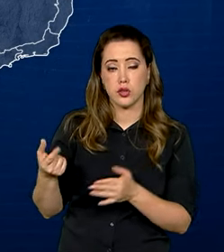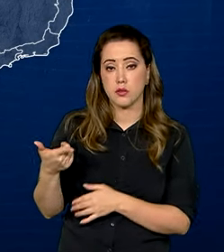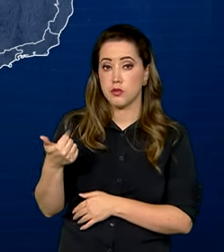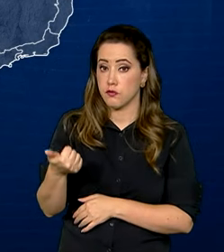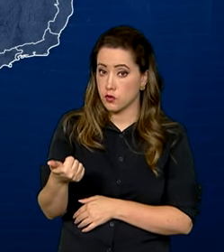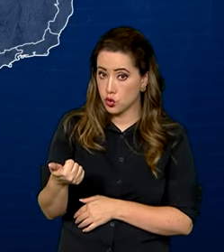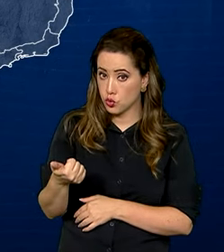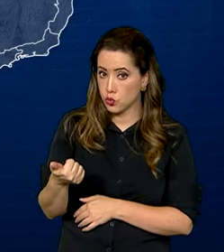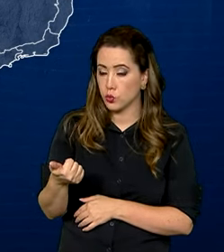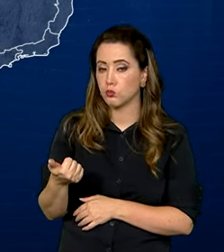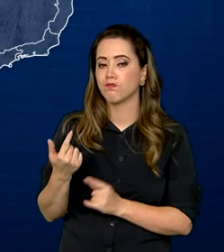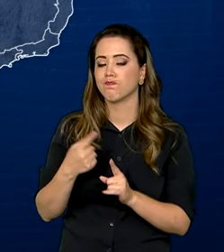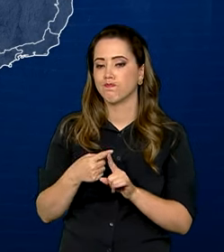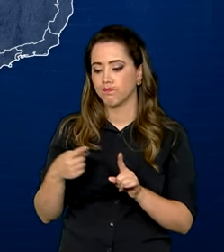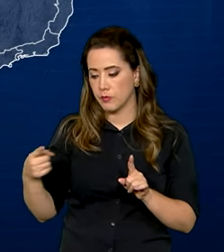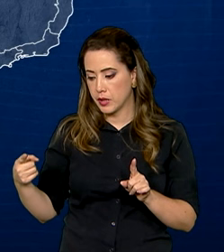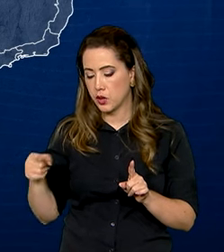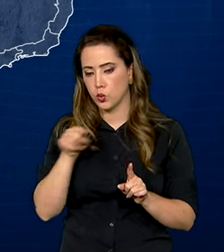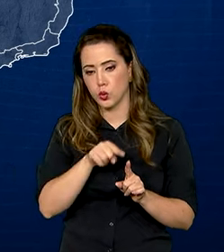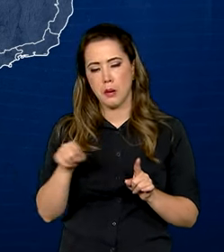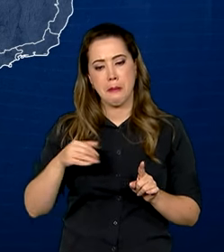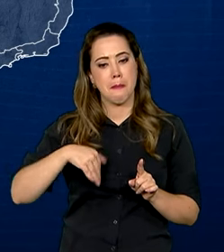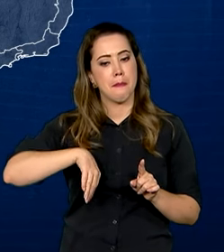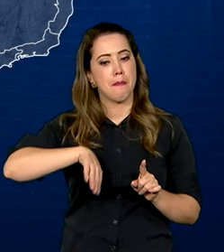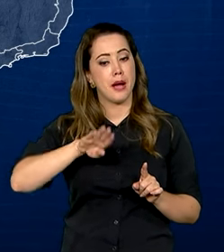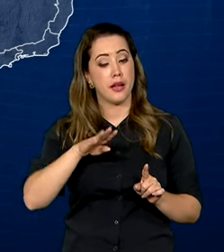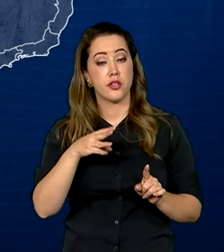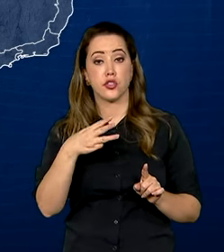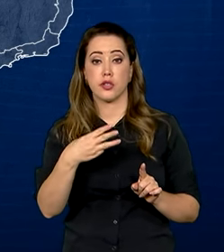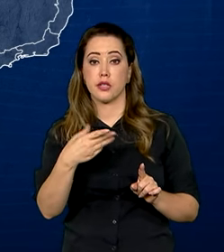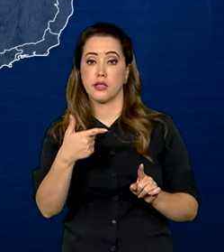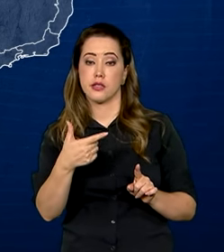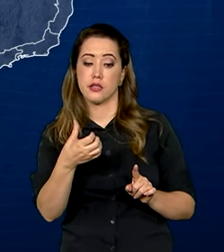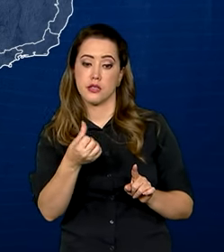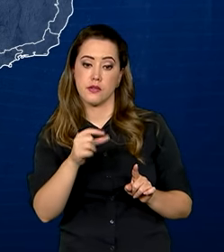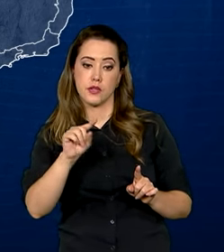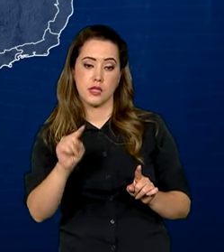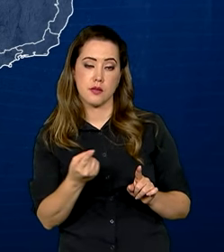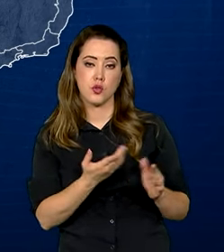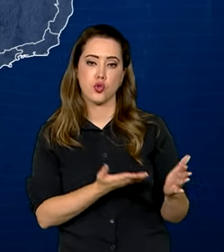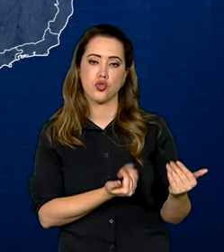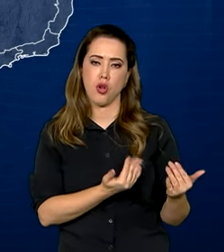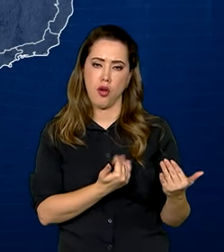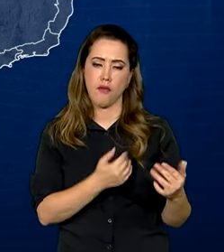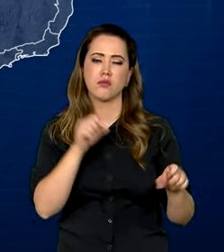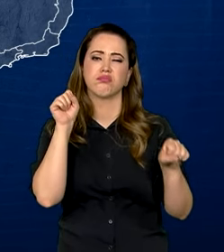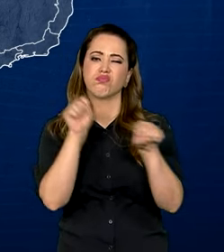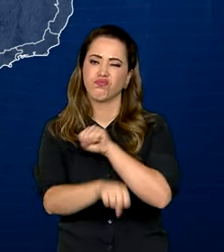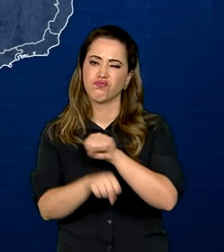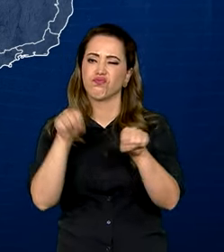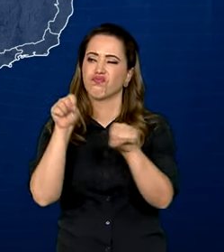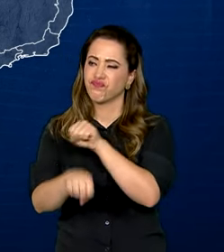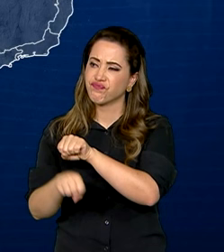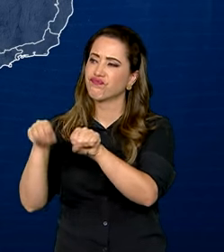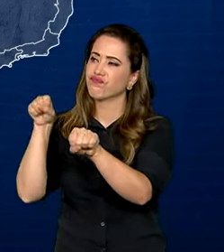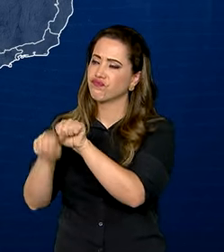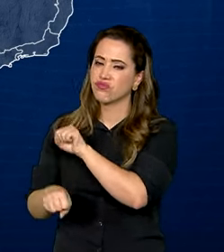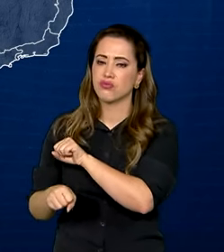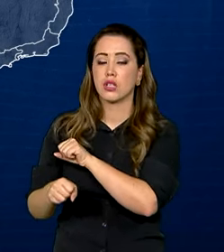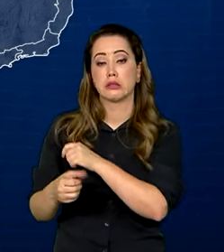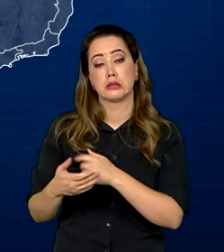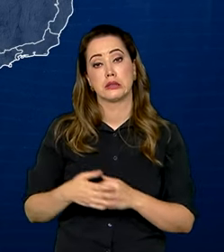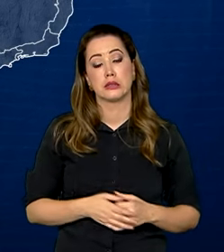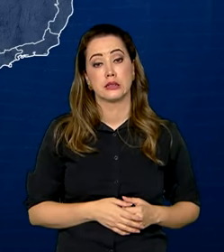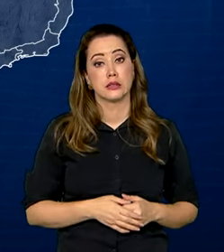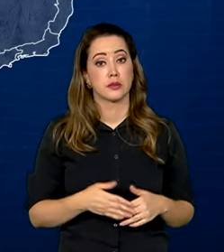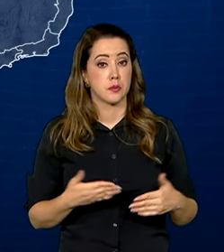e 2021, mais de 326 mil jovens foram vítimas da violência letal no país.